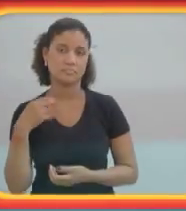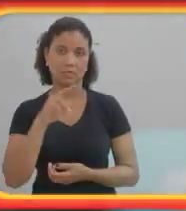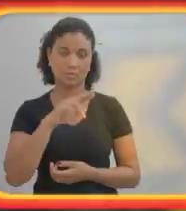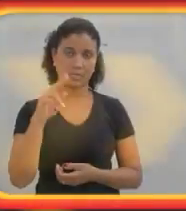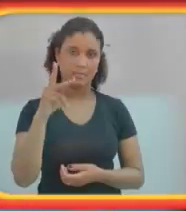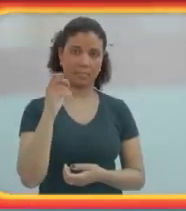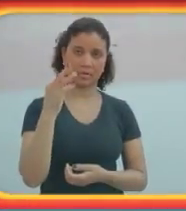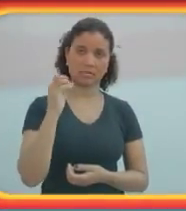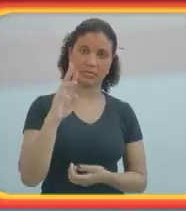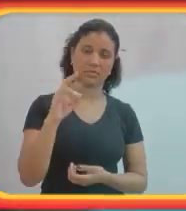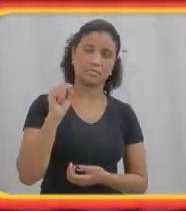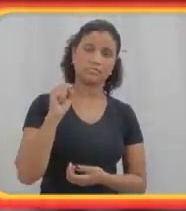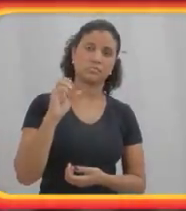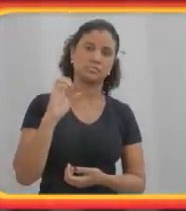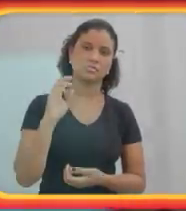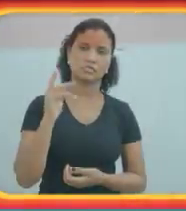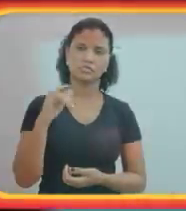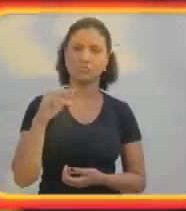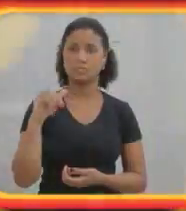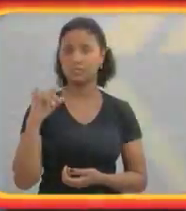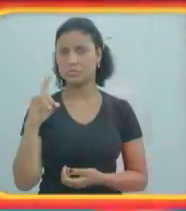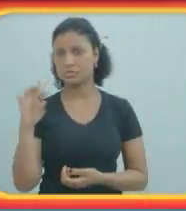Meu nome é Peter Schmidt.